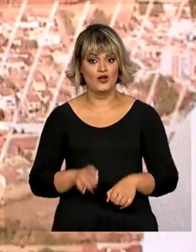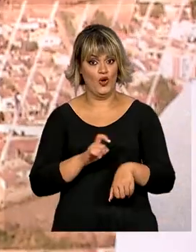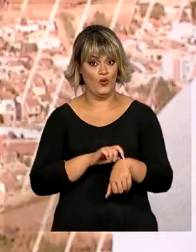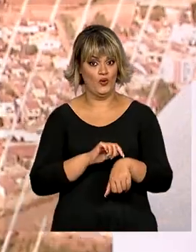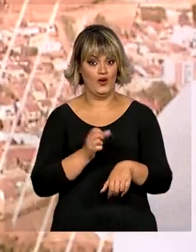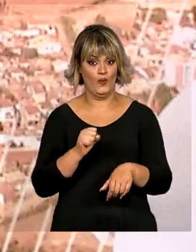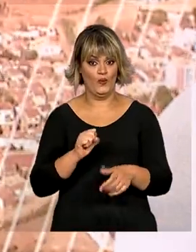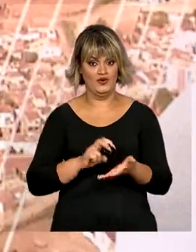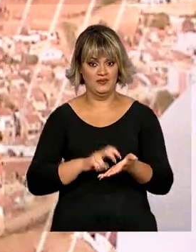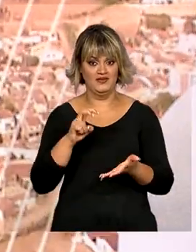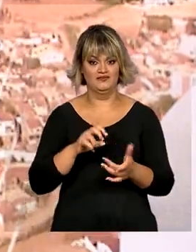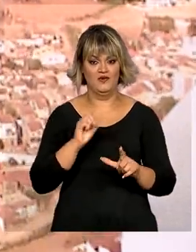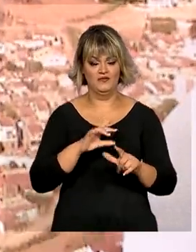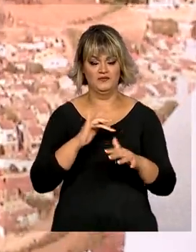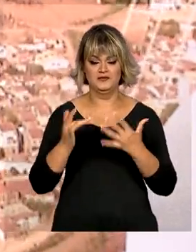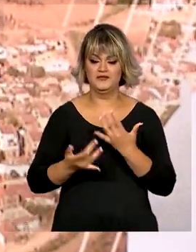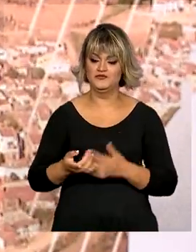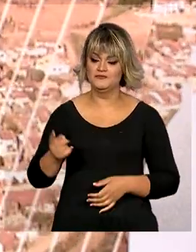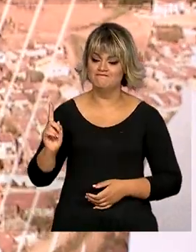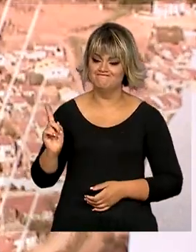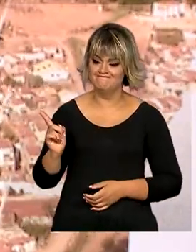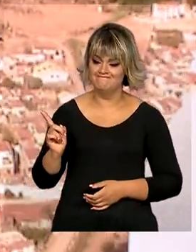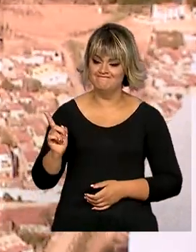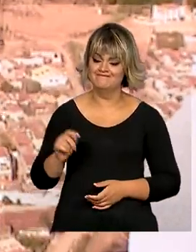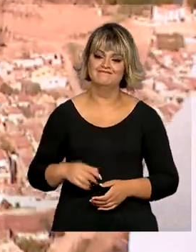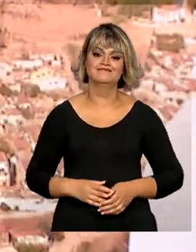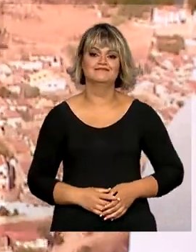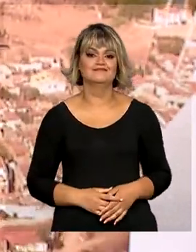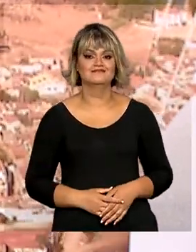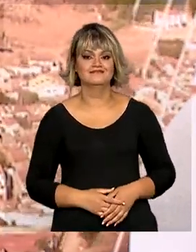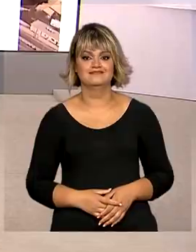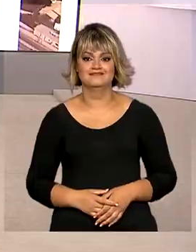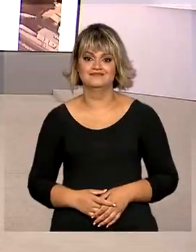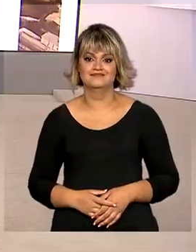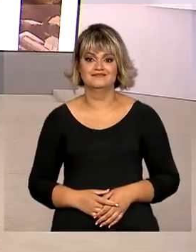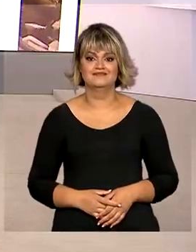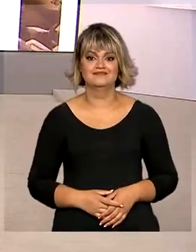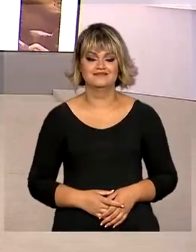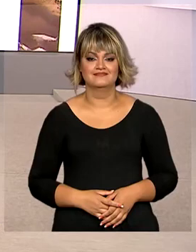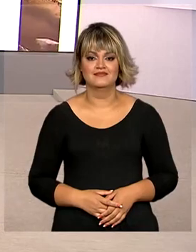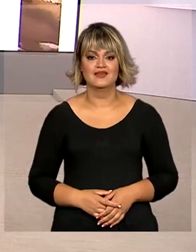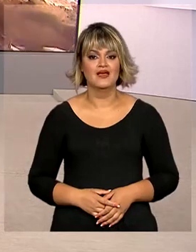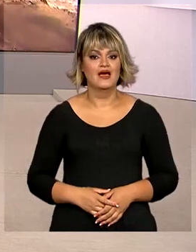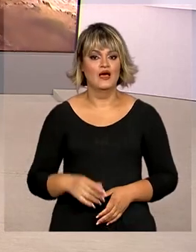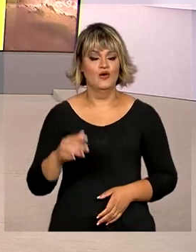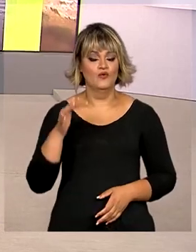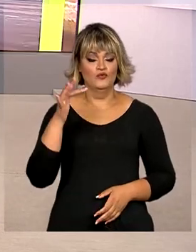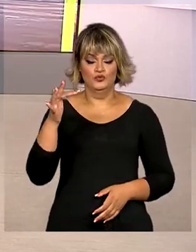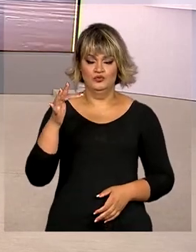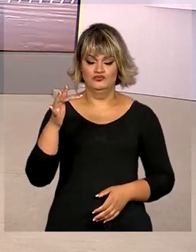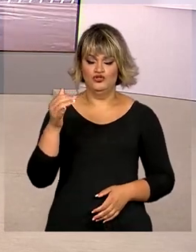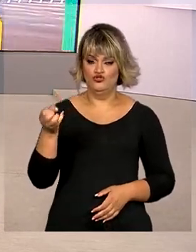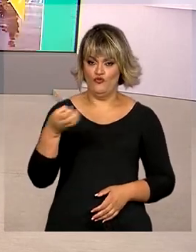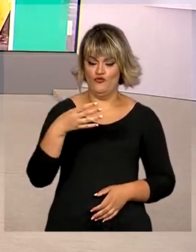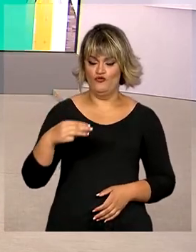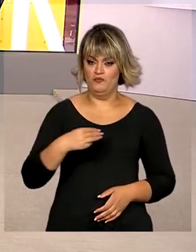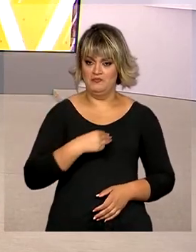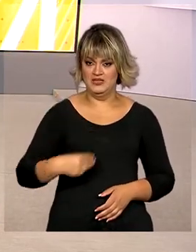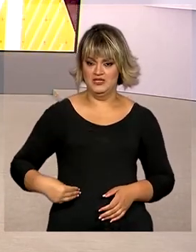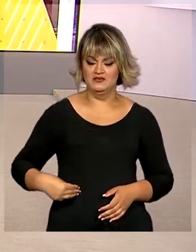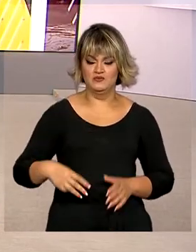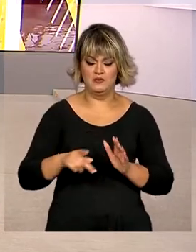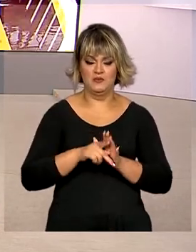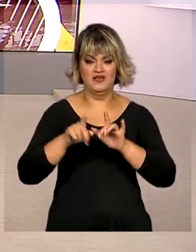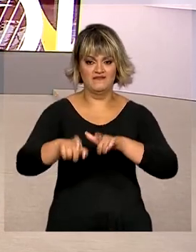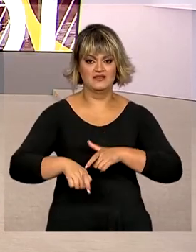São 8 horas da manhã, estamos ao vivo também pelas redes sociais. O futuro ministro da Fazenda, Fernando